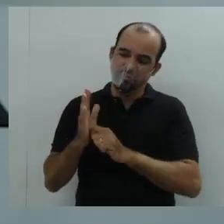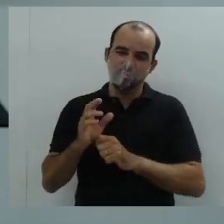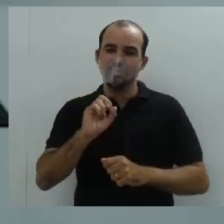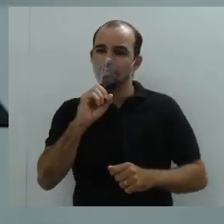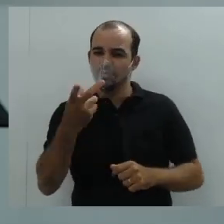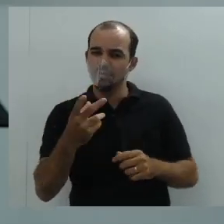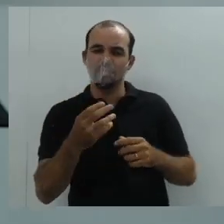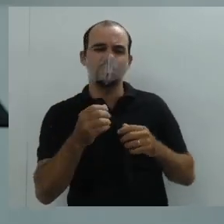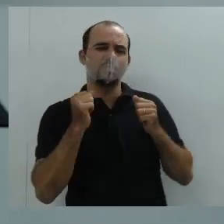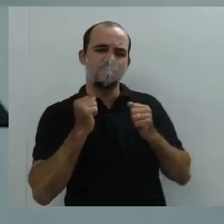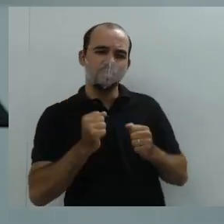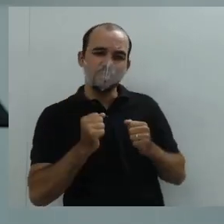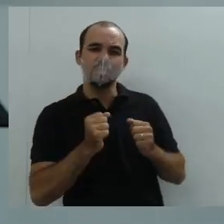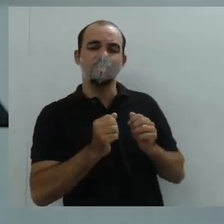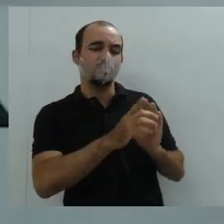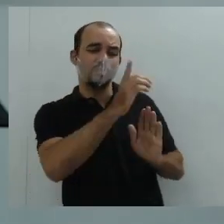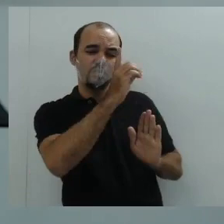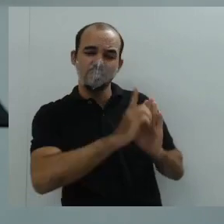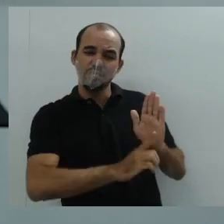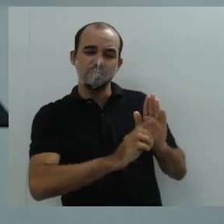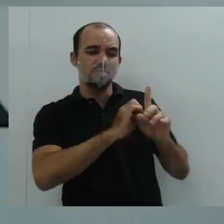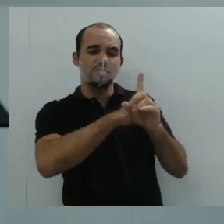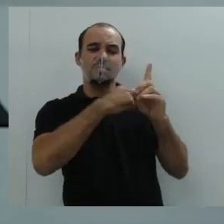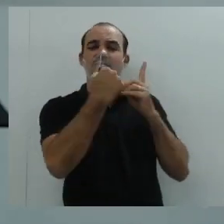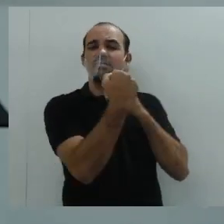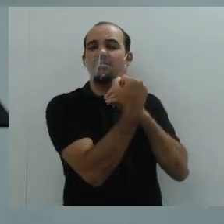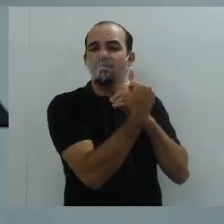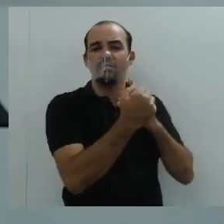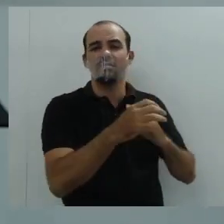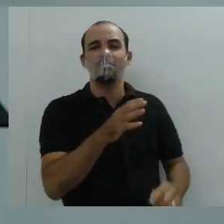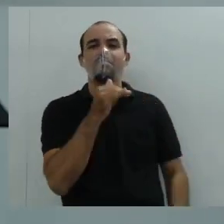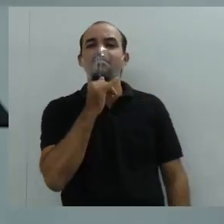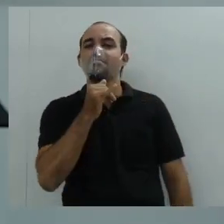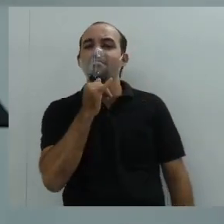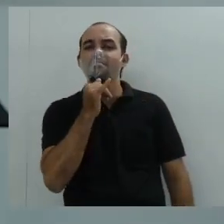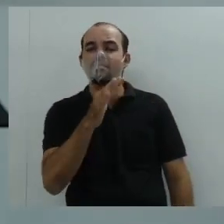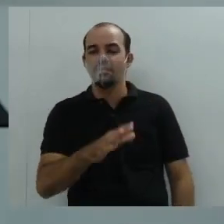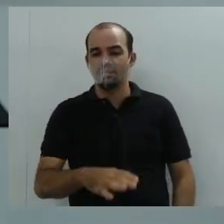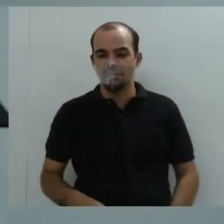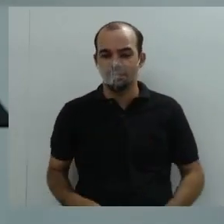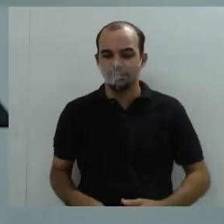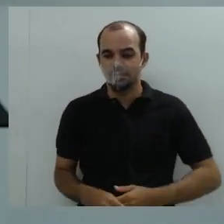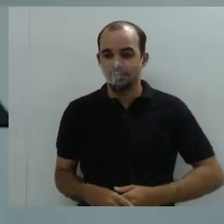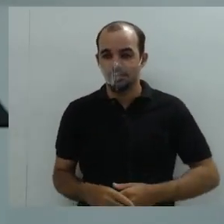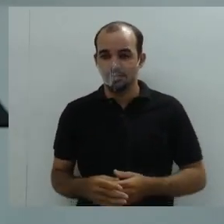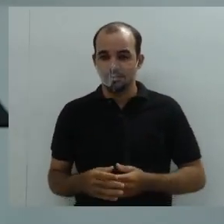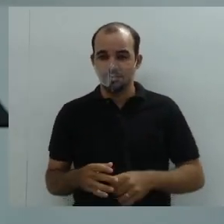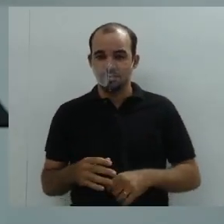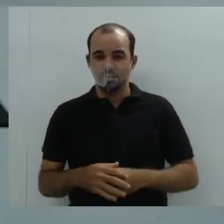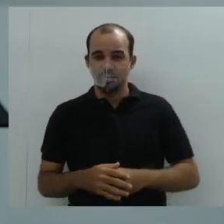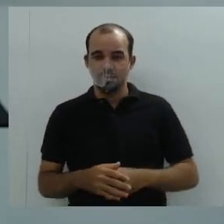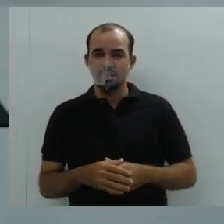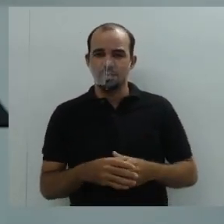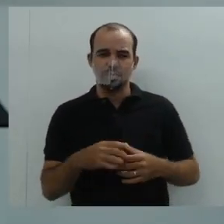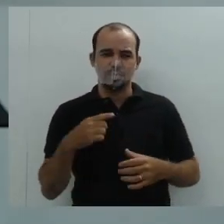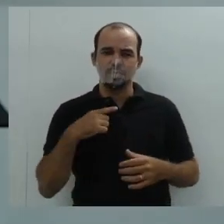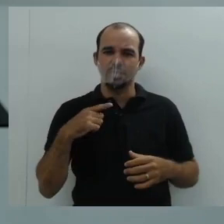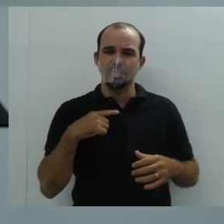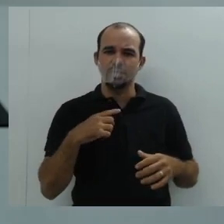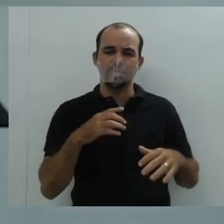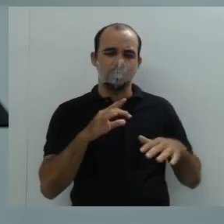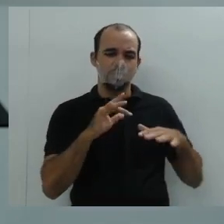coletivos. Como assim, professora? Vou dar um exemplo. A gente vive em vários grupos sociais.